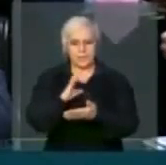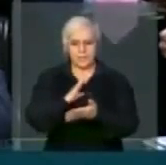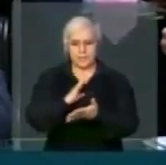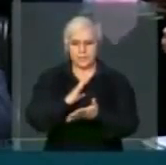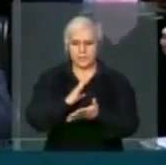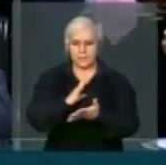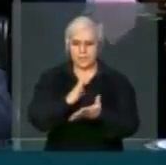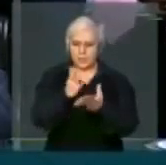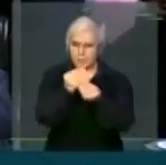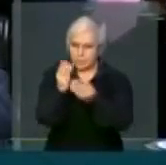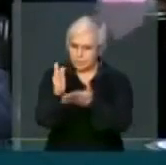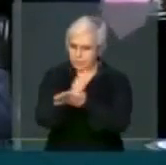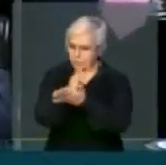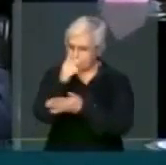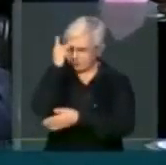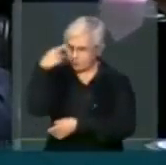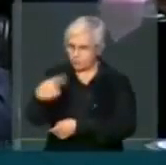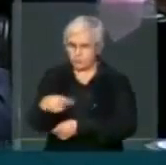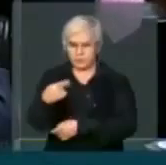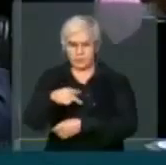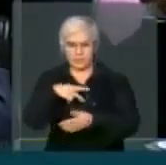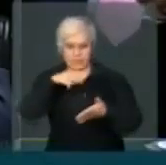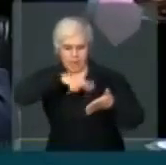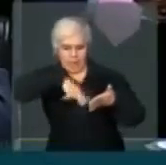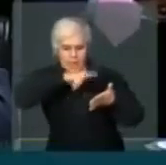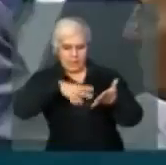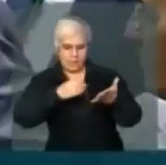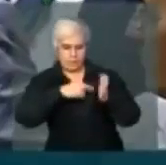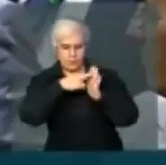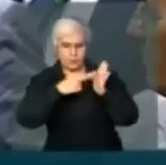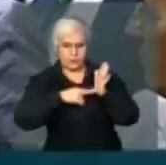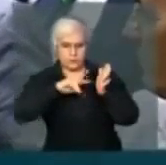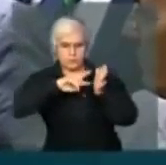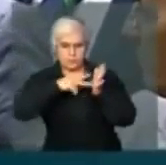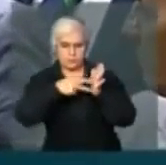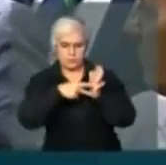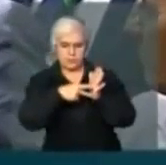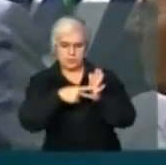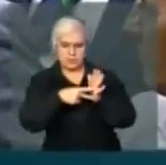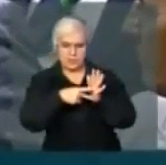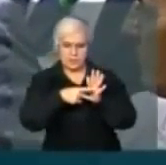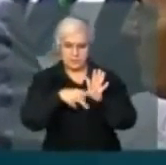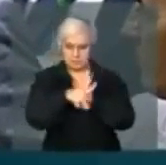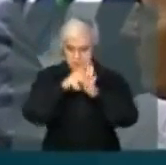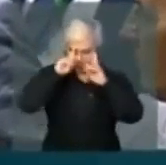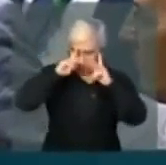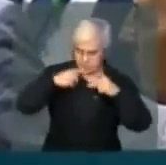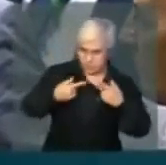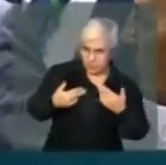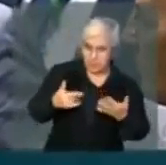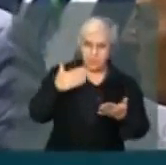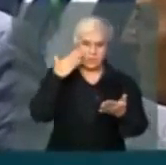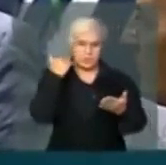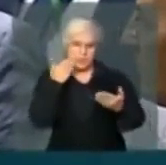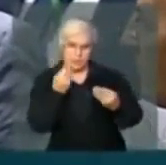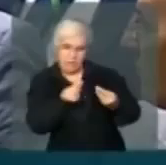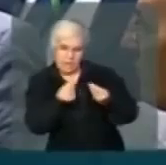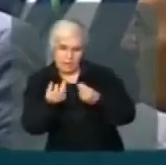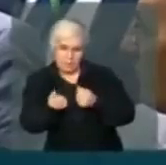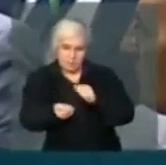e muita gente aqui que interpreta e lê muito o regimento e que sabe jogar com ele,